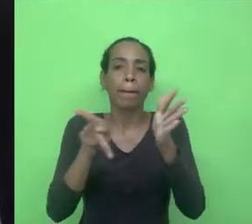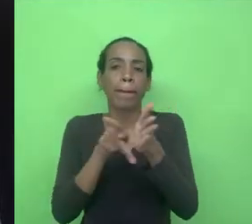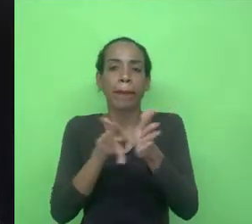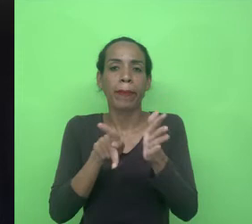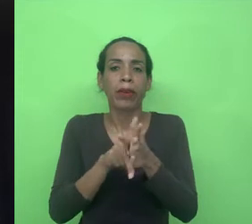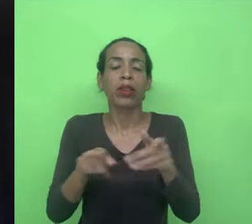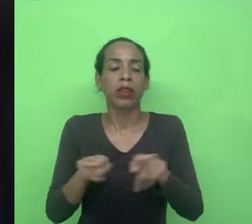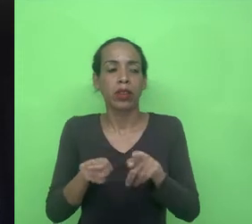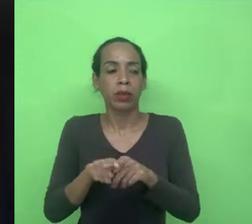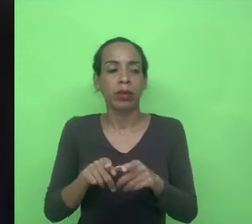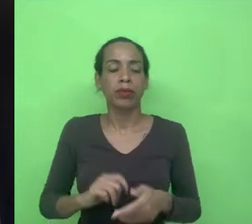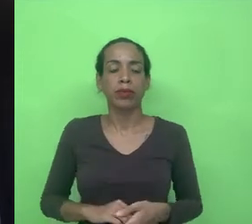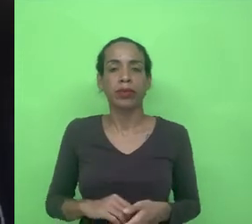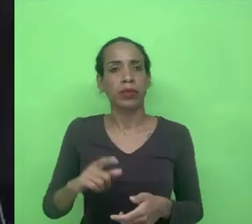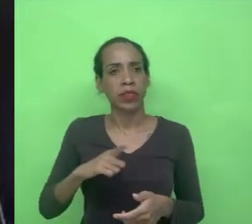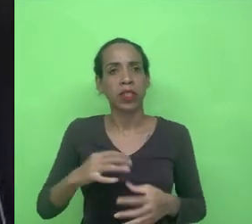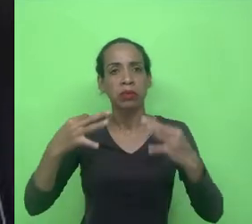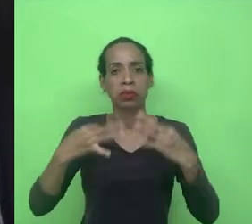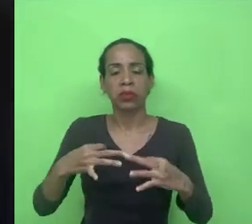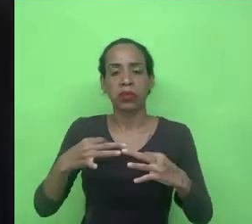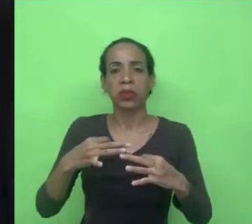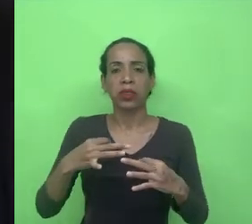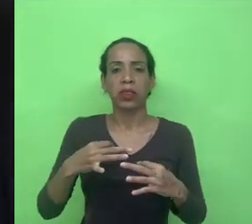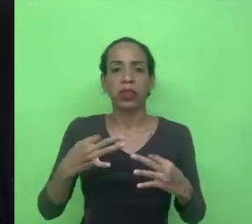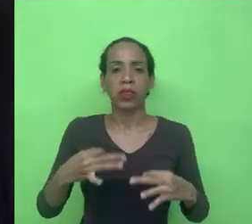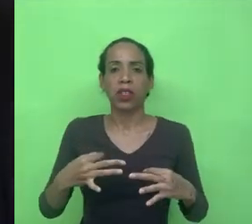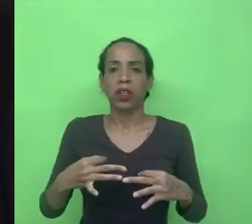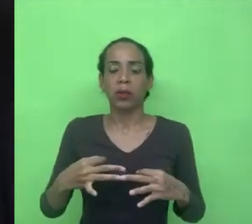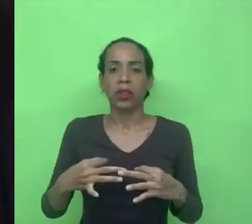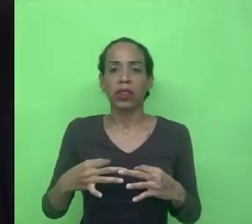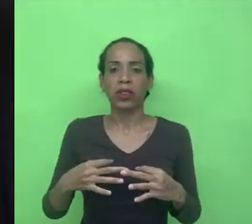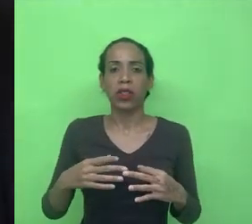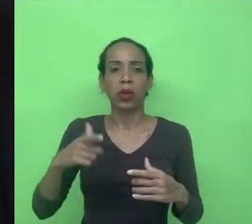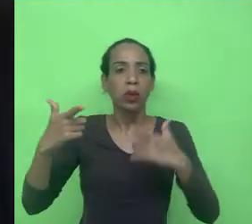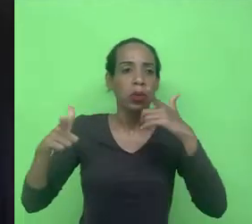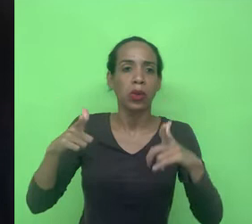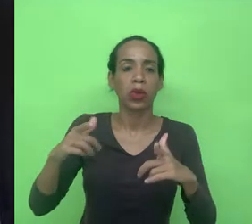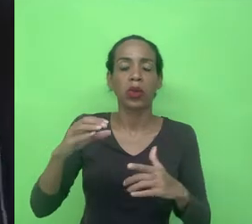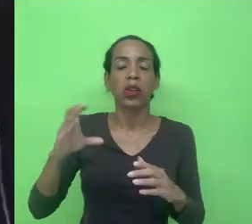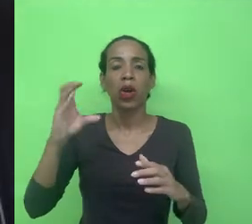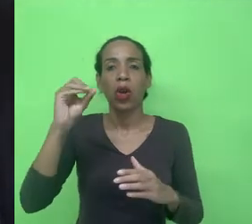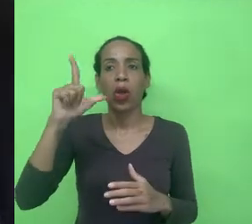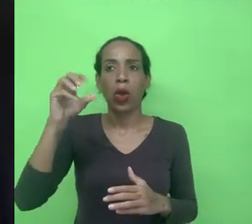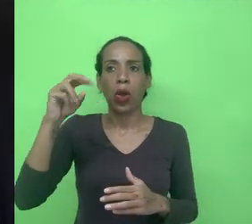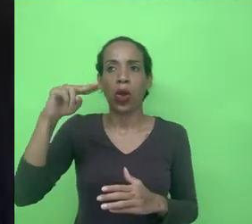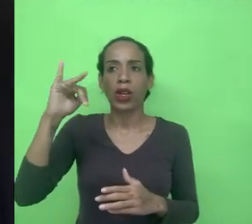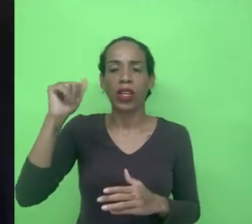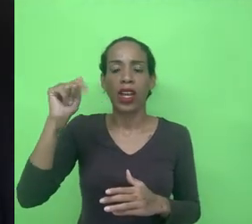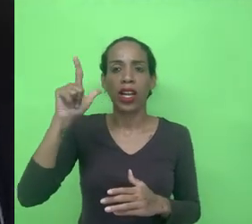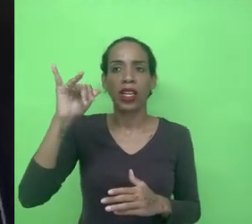realmente todo por isso que esses autores do colonialismo de dados usam esse termo tão radical